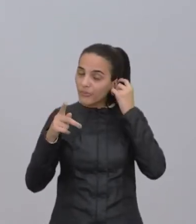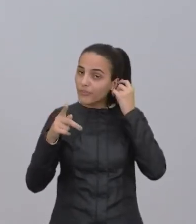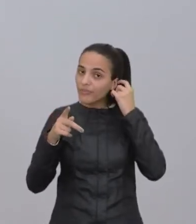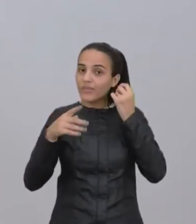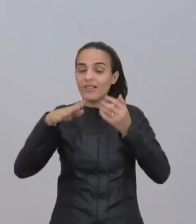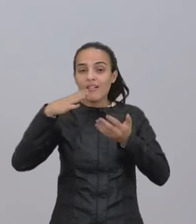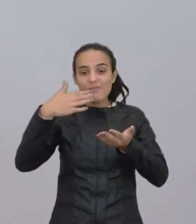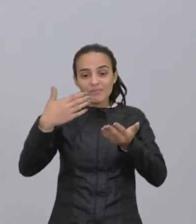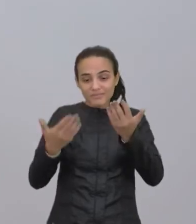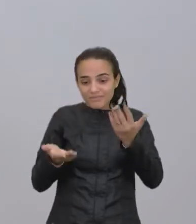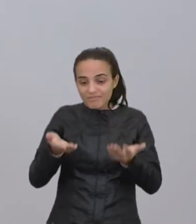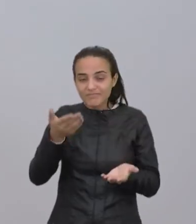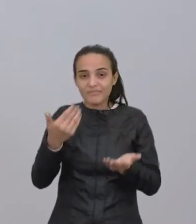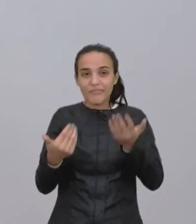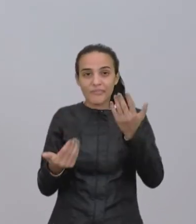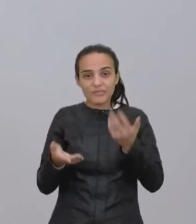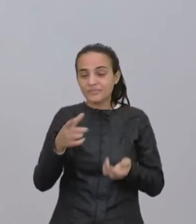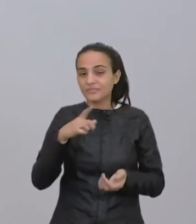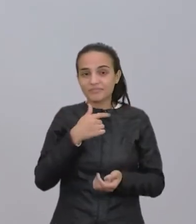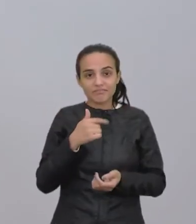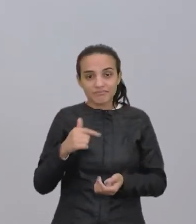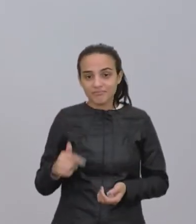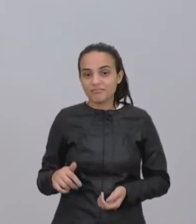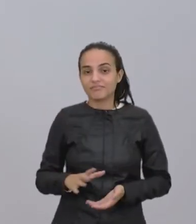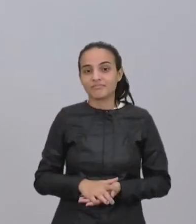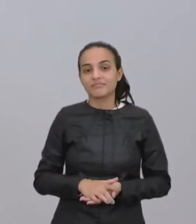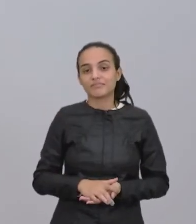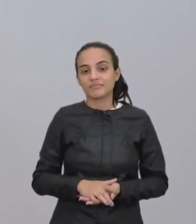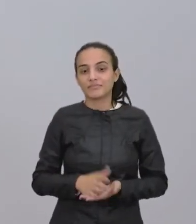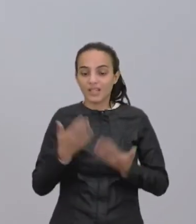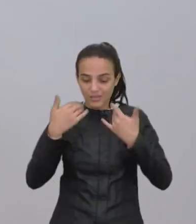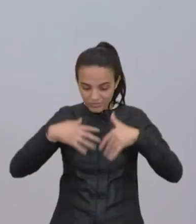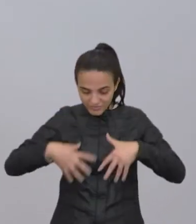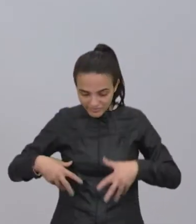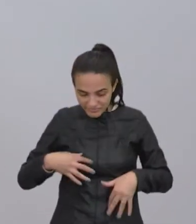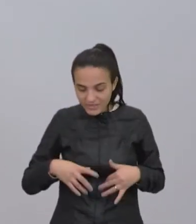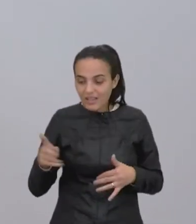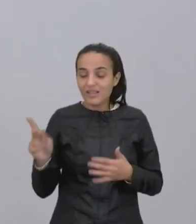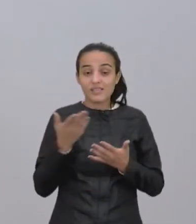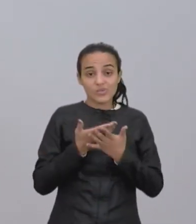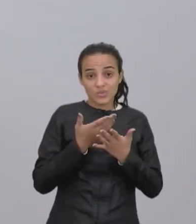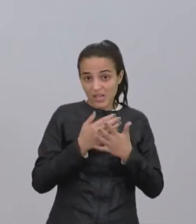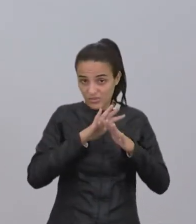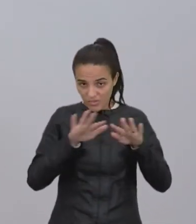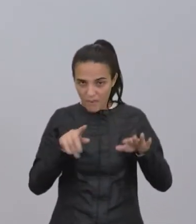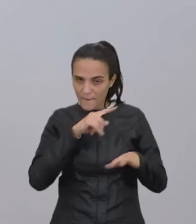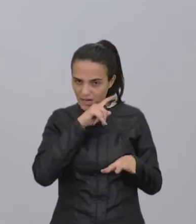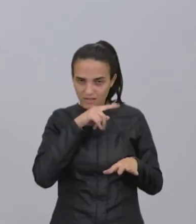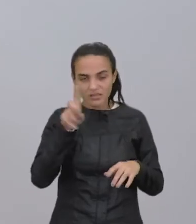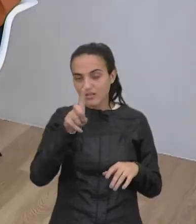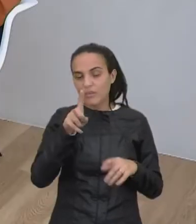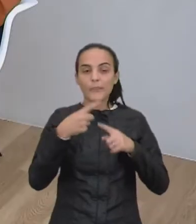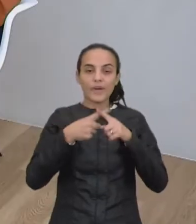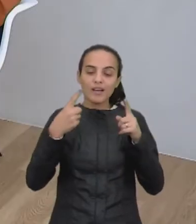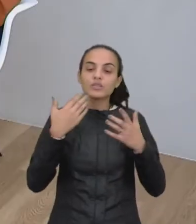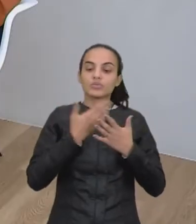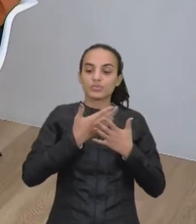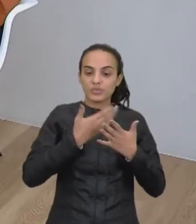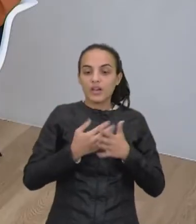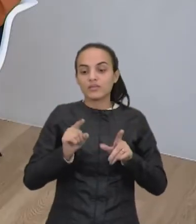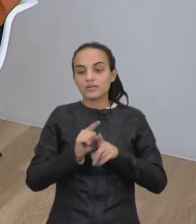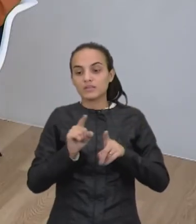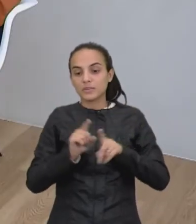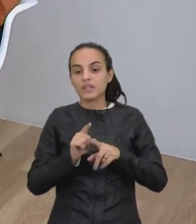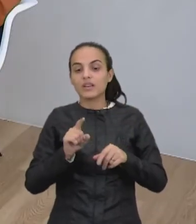desregulação fisiológica nos organismos. Eles estudaram não só peixes, mas eles estudaram também ali